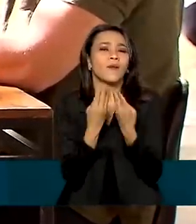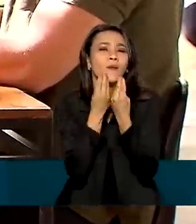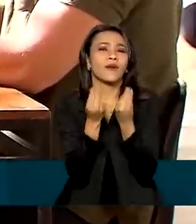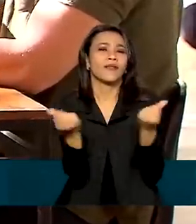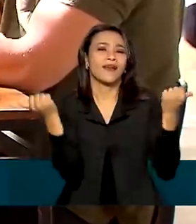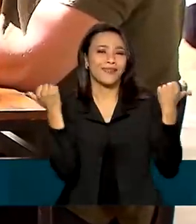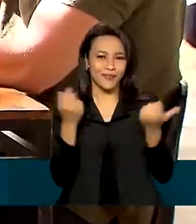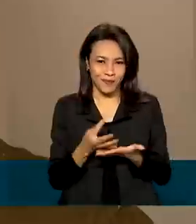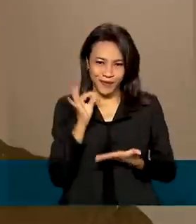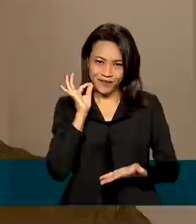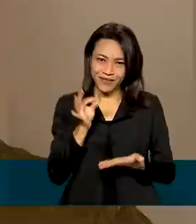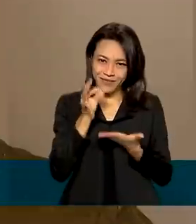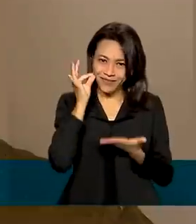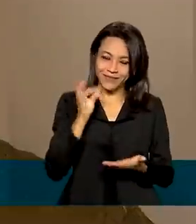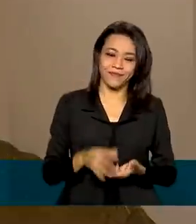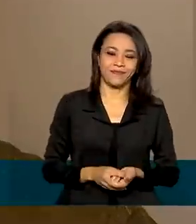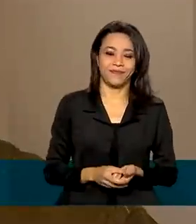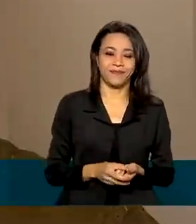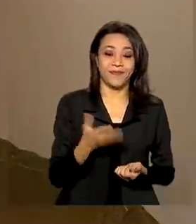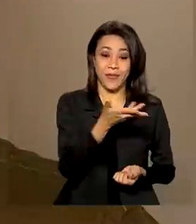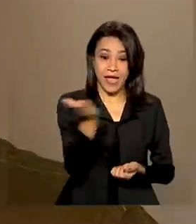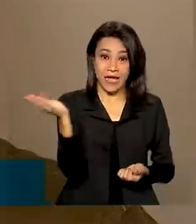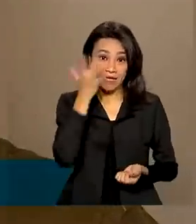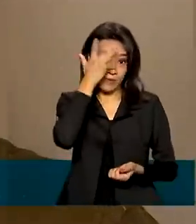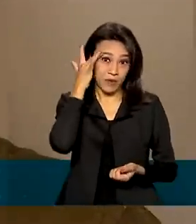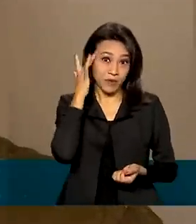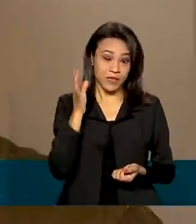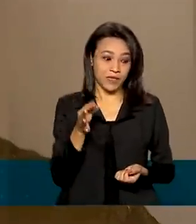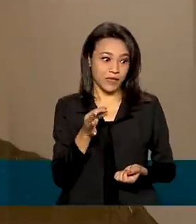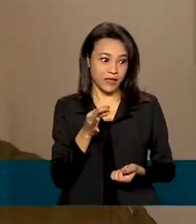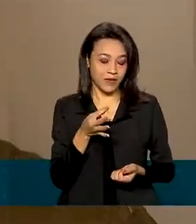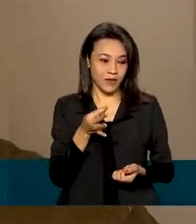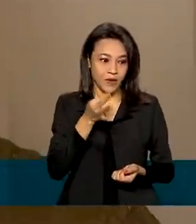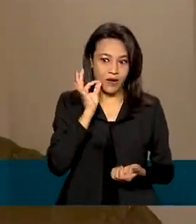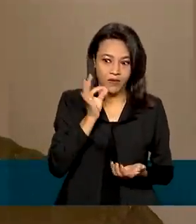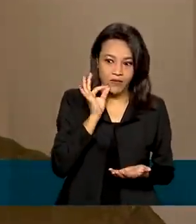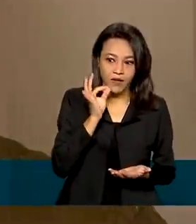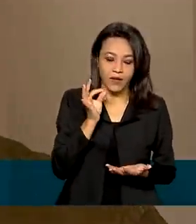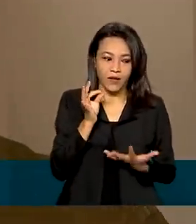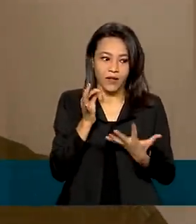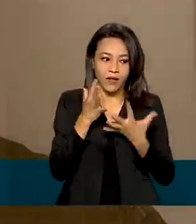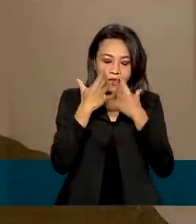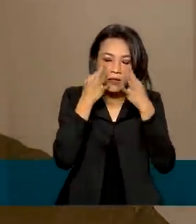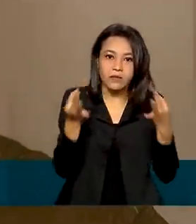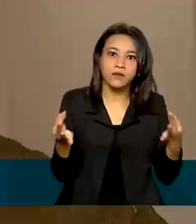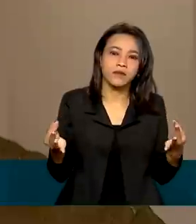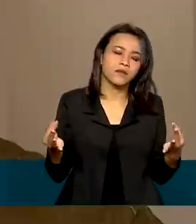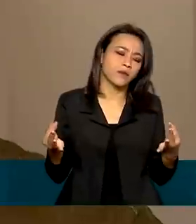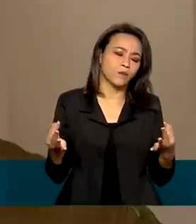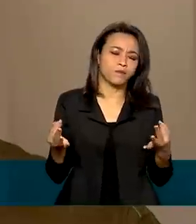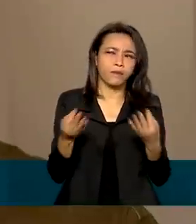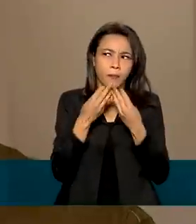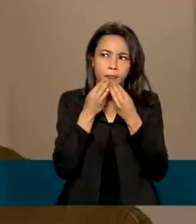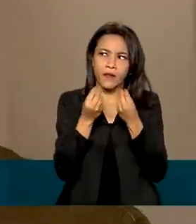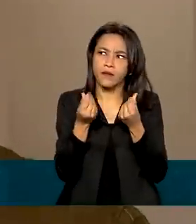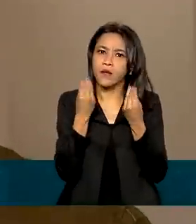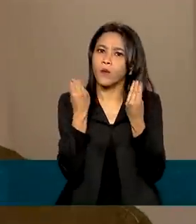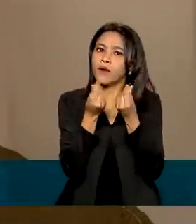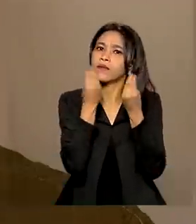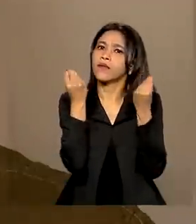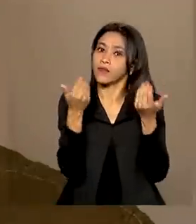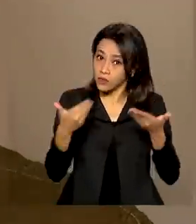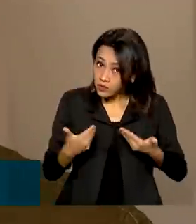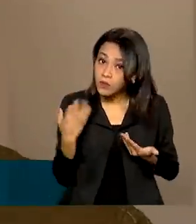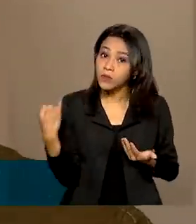o nosso cafezinho. Essas pessoas que têm esse olhar para o café passaram a prestar atenção na qualidade da bebida e o quanto isso é